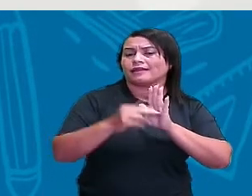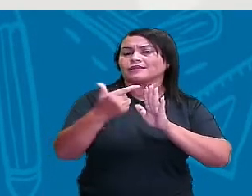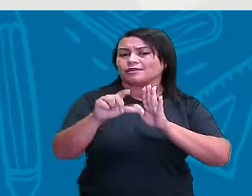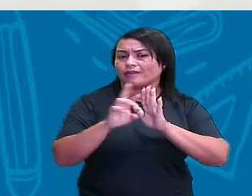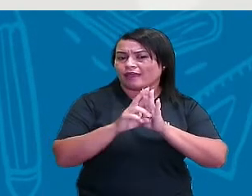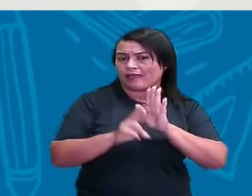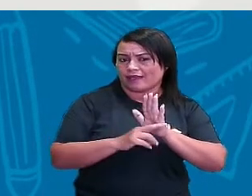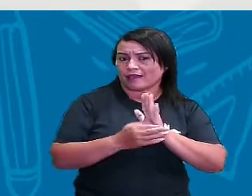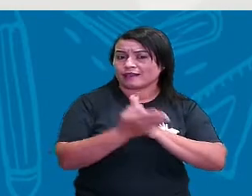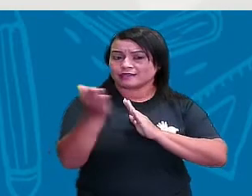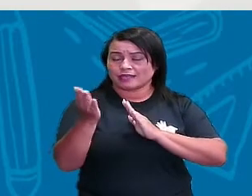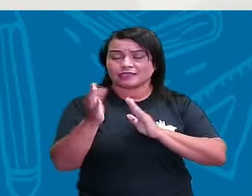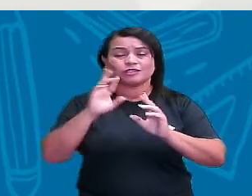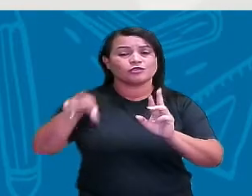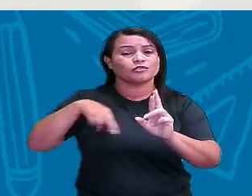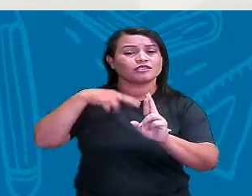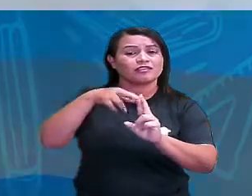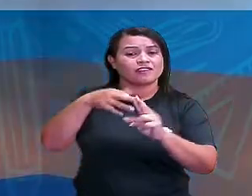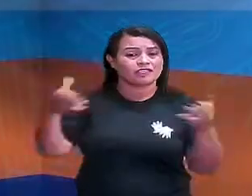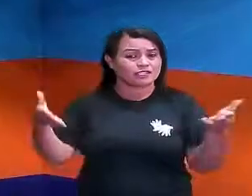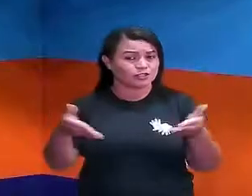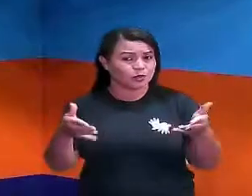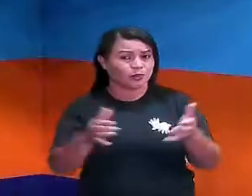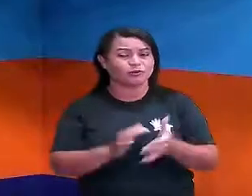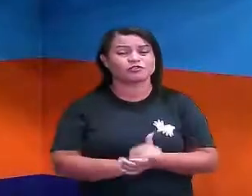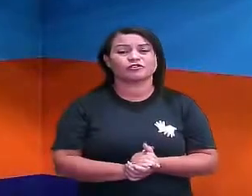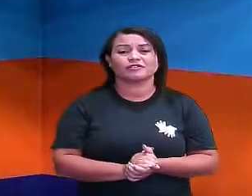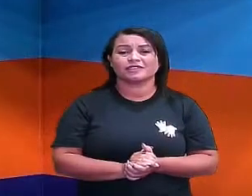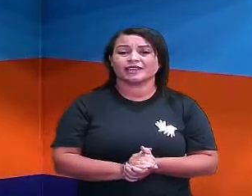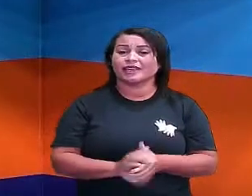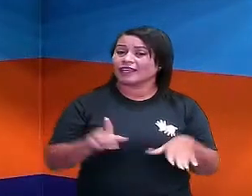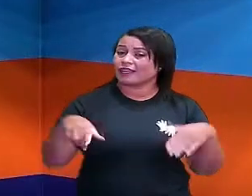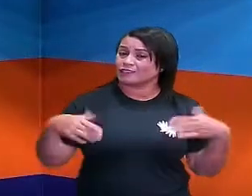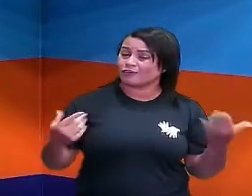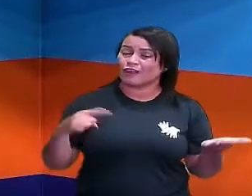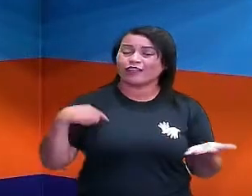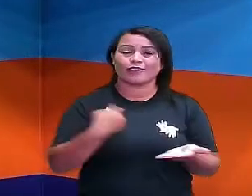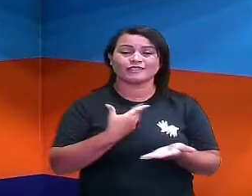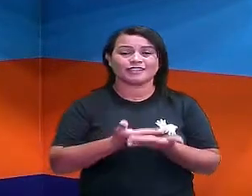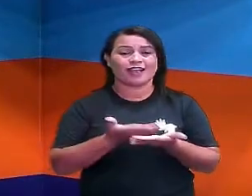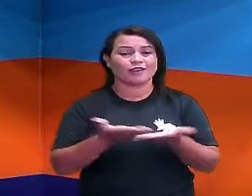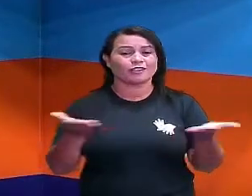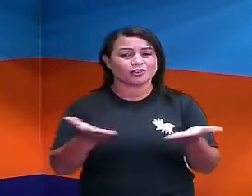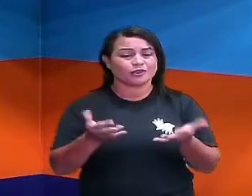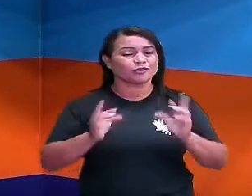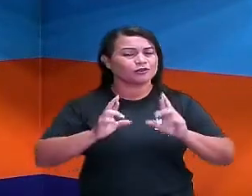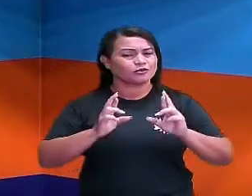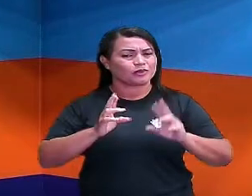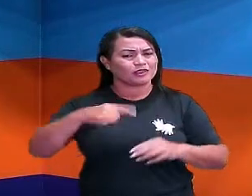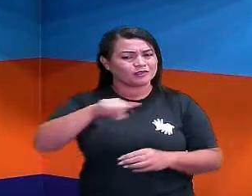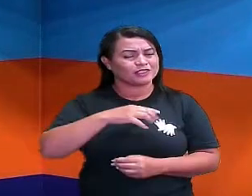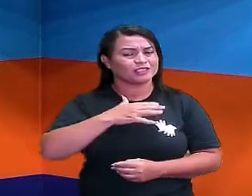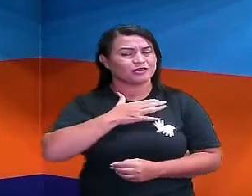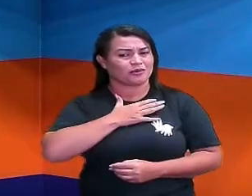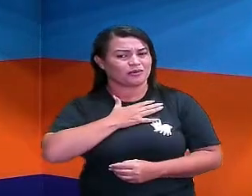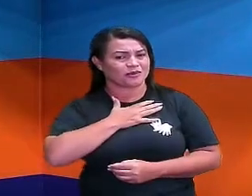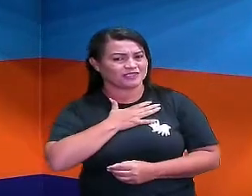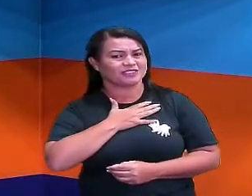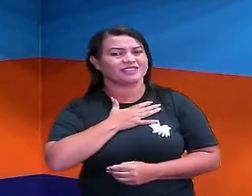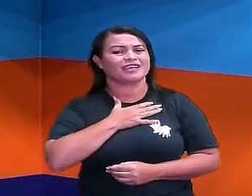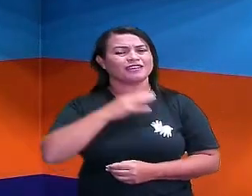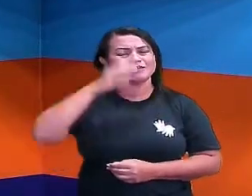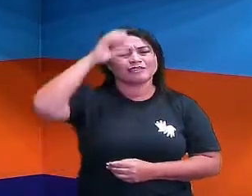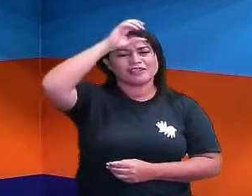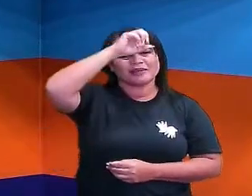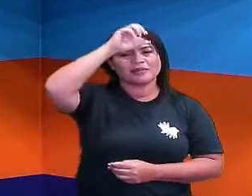Essas são as nossas referências de hoje e essa foi a nossa aula de hoje. Eu espero que vocês tenham gostado, tenham